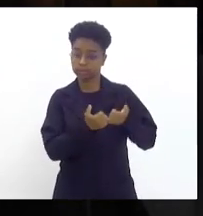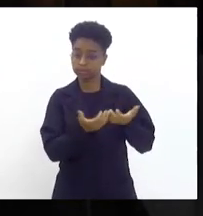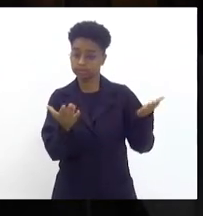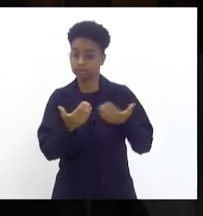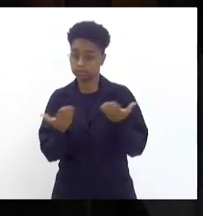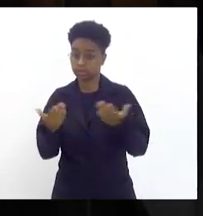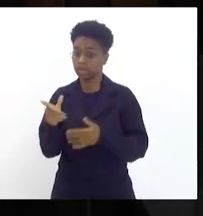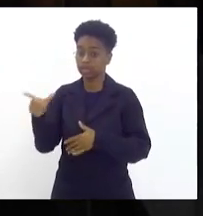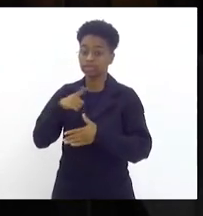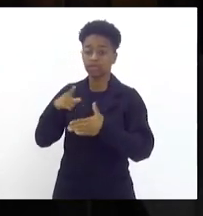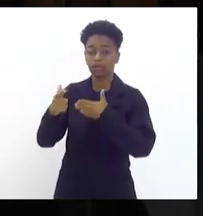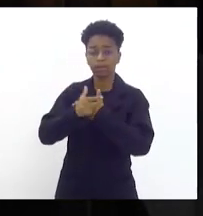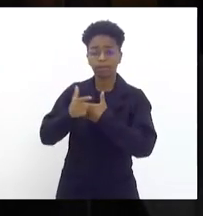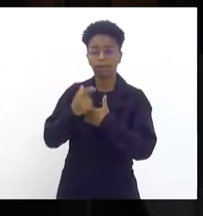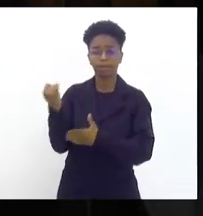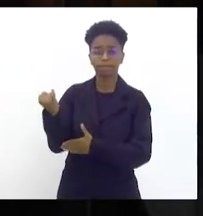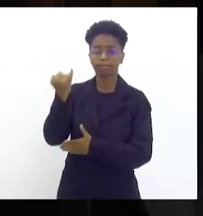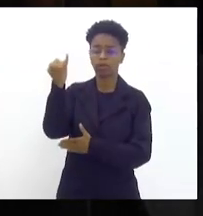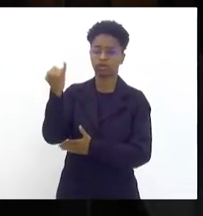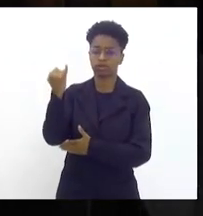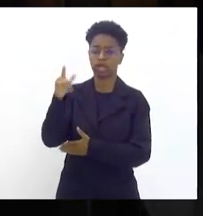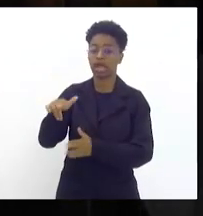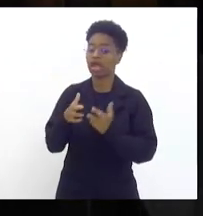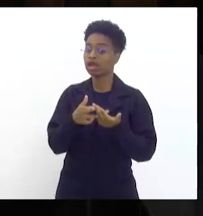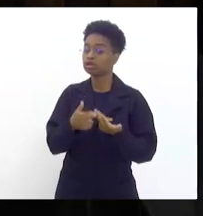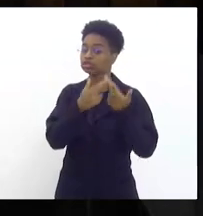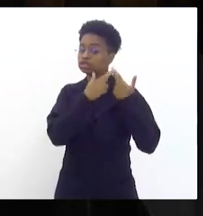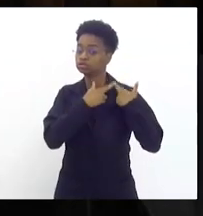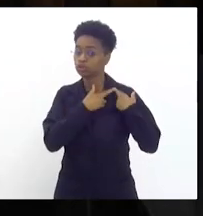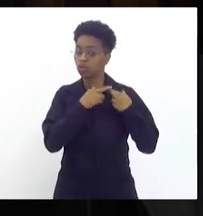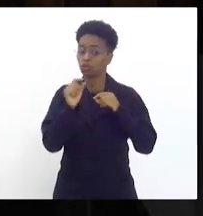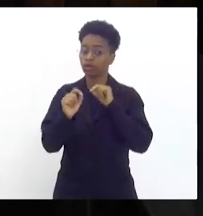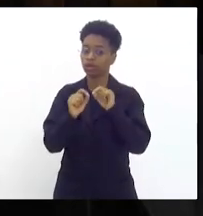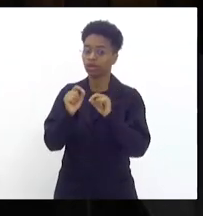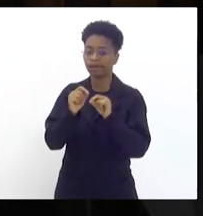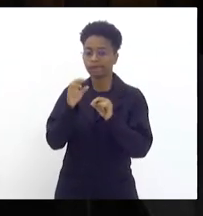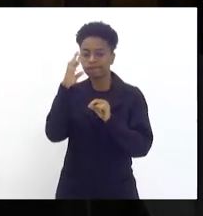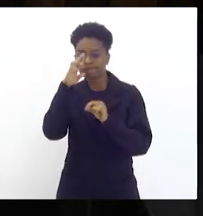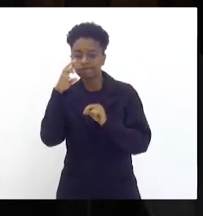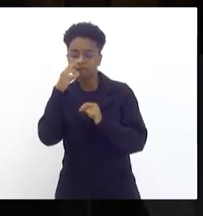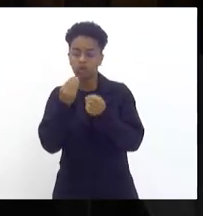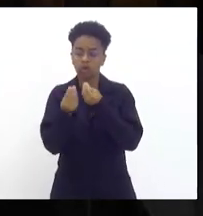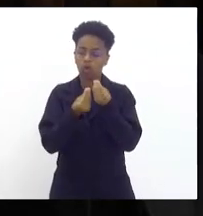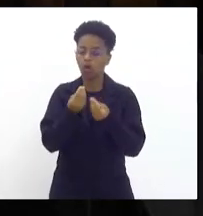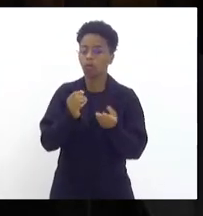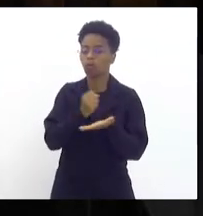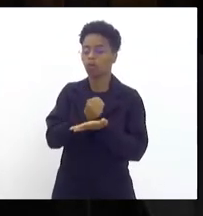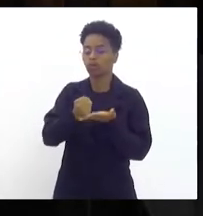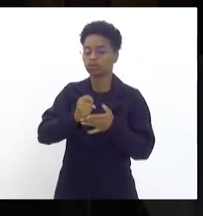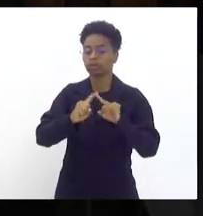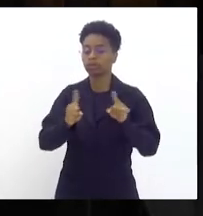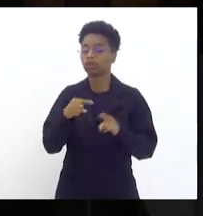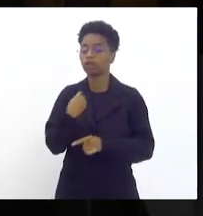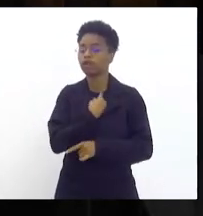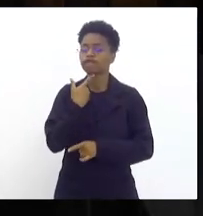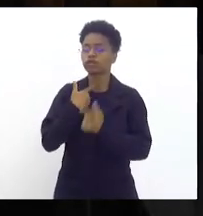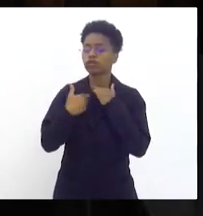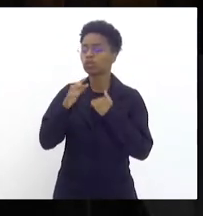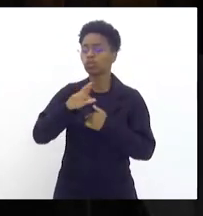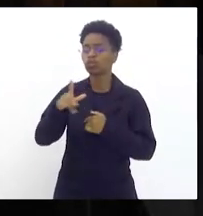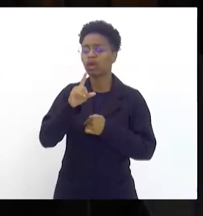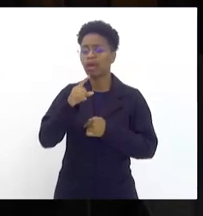fundamental que ela é responsável por fiscalizar o contrato então o que nós queremos não é fazer